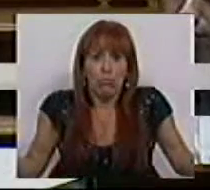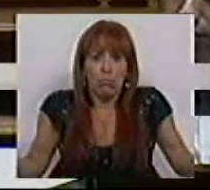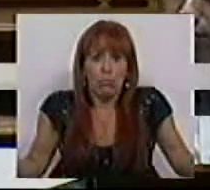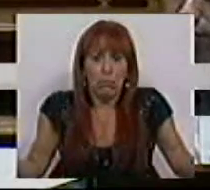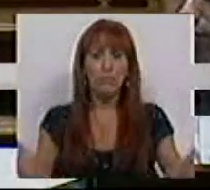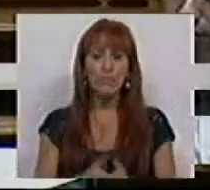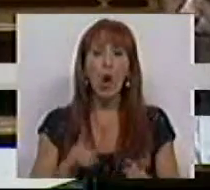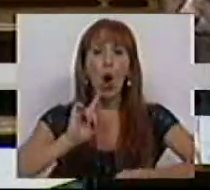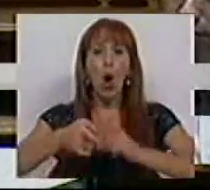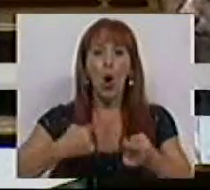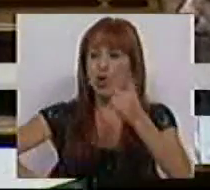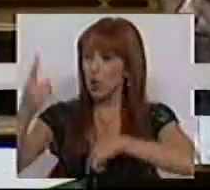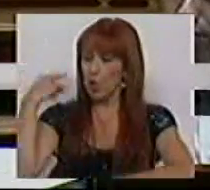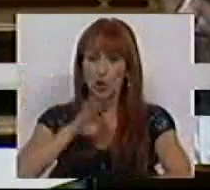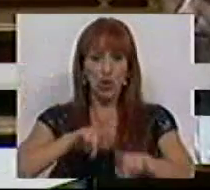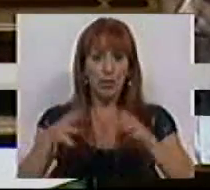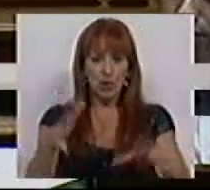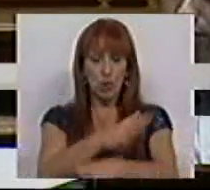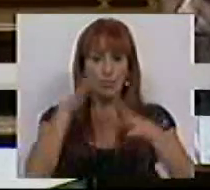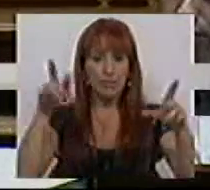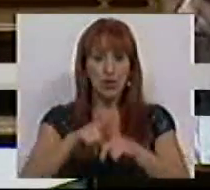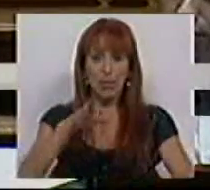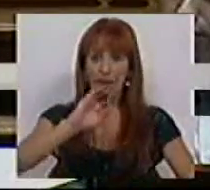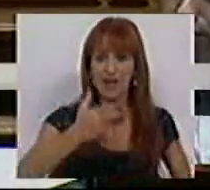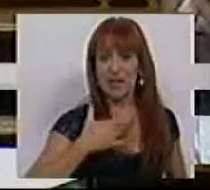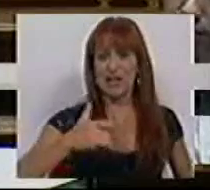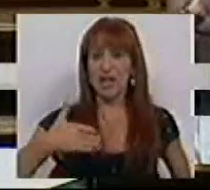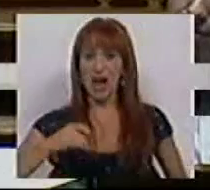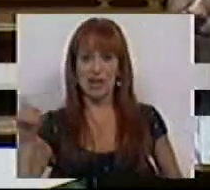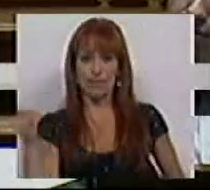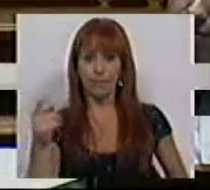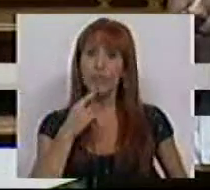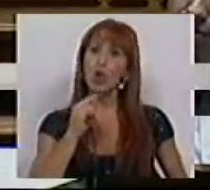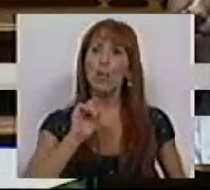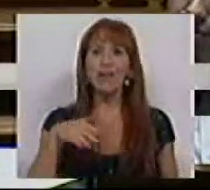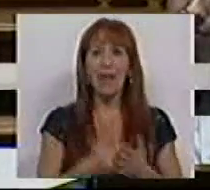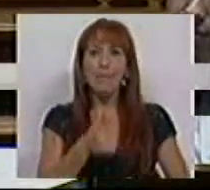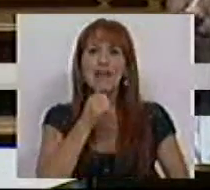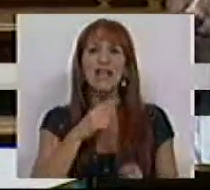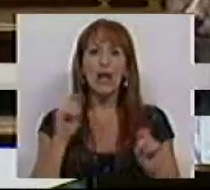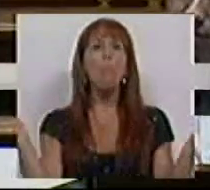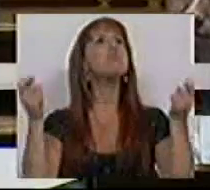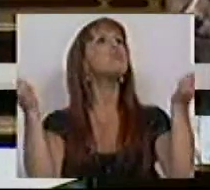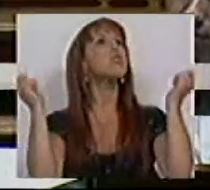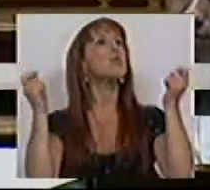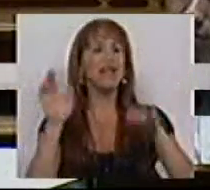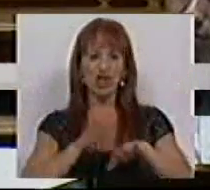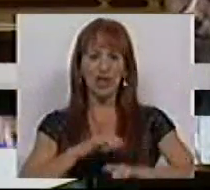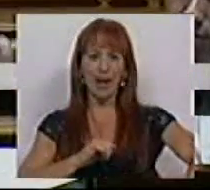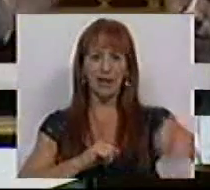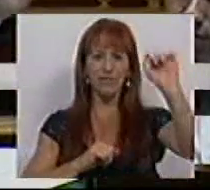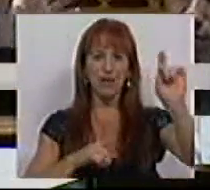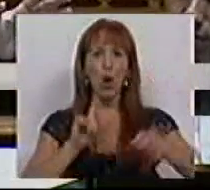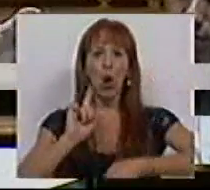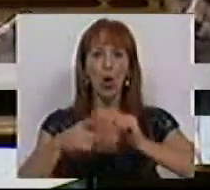defender. Aquilo que ontem os senhores deputados da maioria, PSD e CDS, chamavam uma medida populista da esquerda,